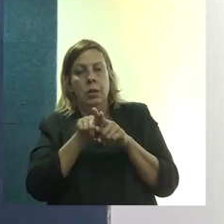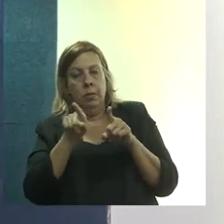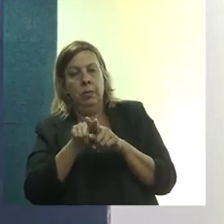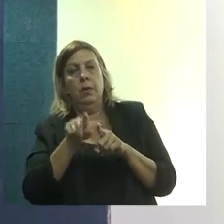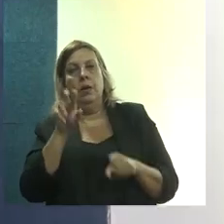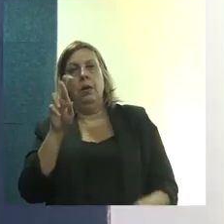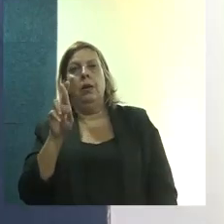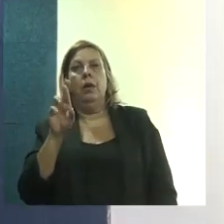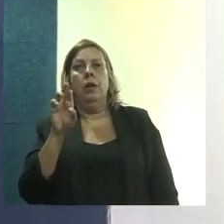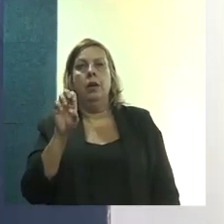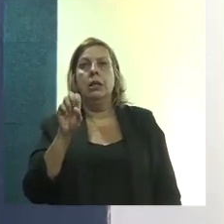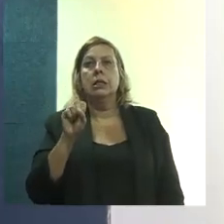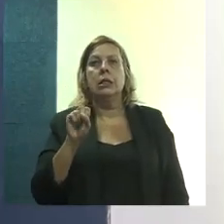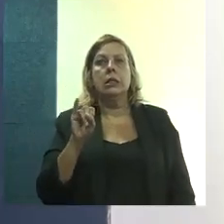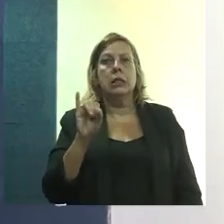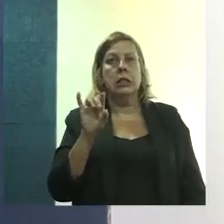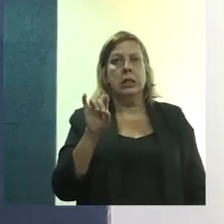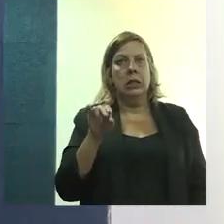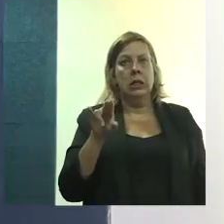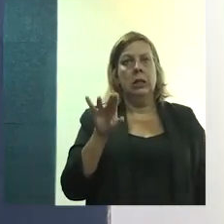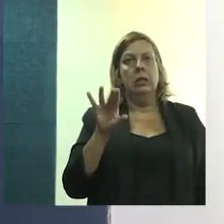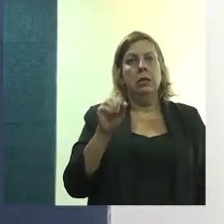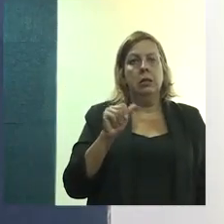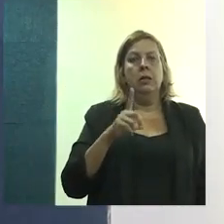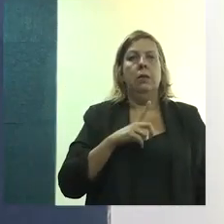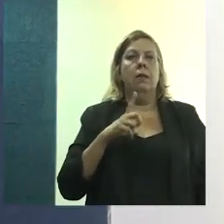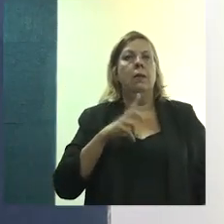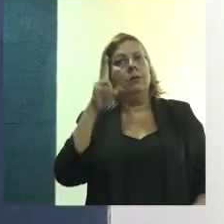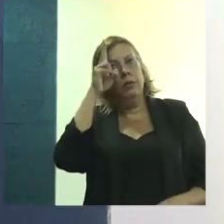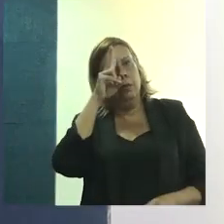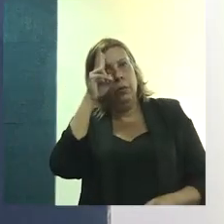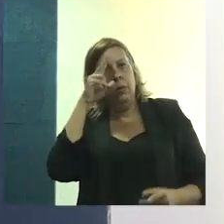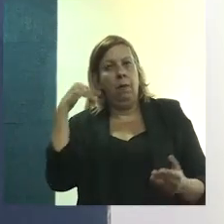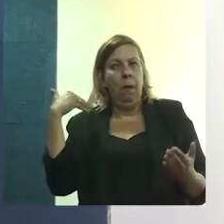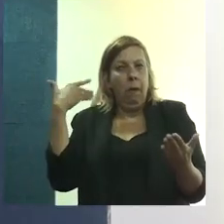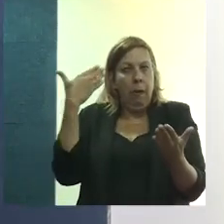residência. Então, gente vem de um histórico já,